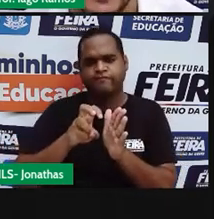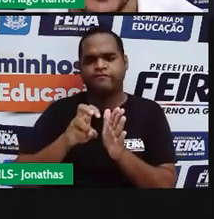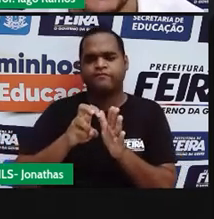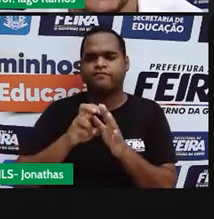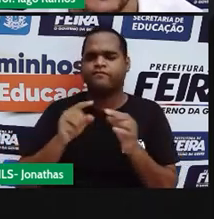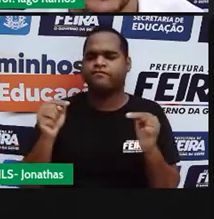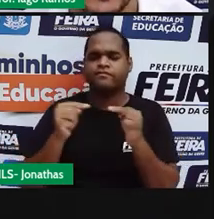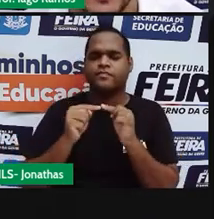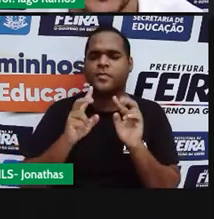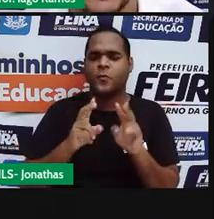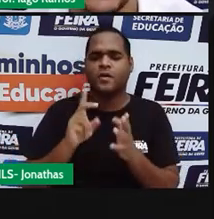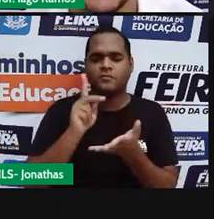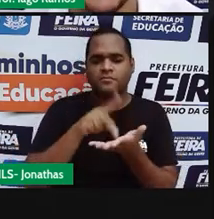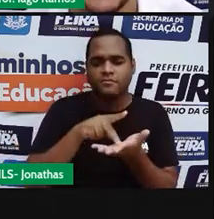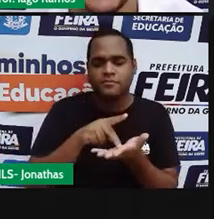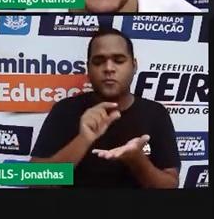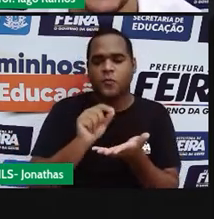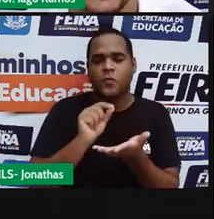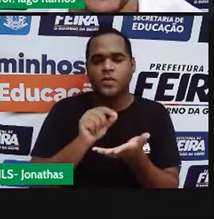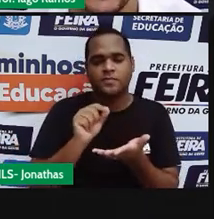é, na verdade,